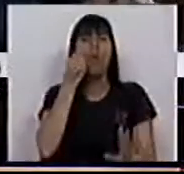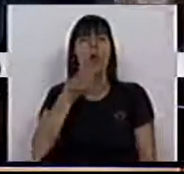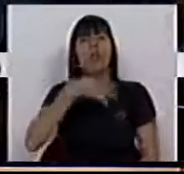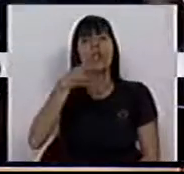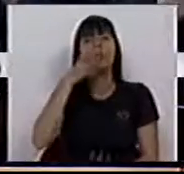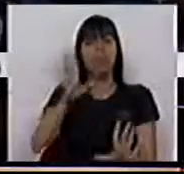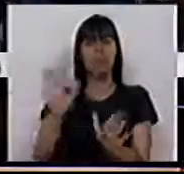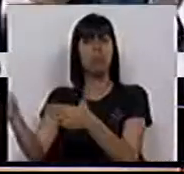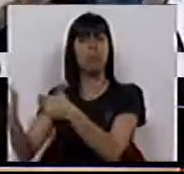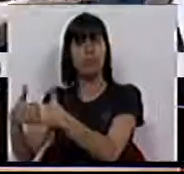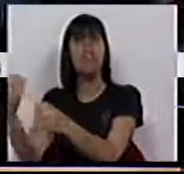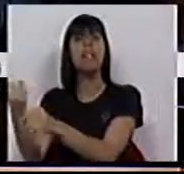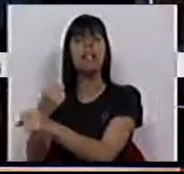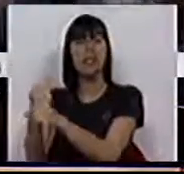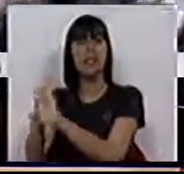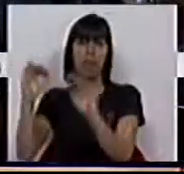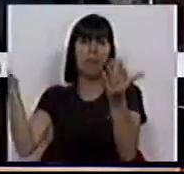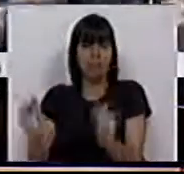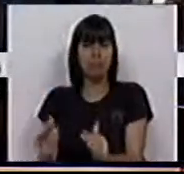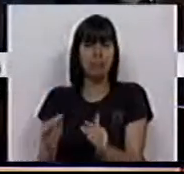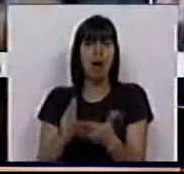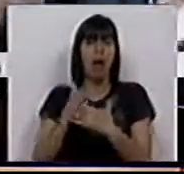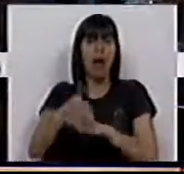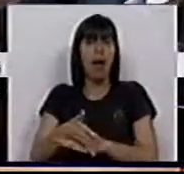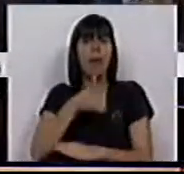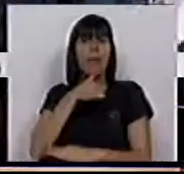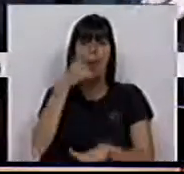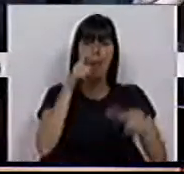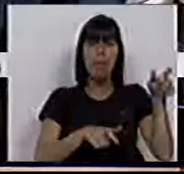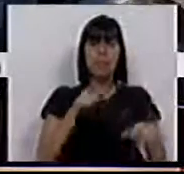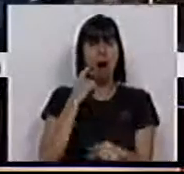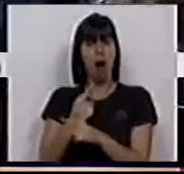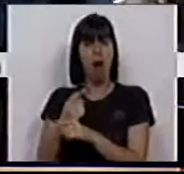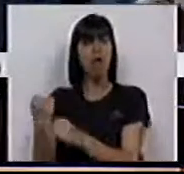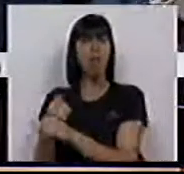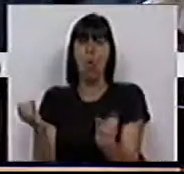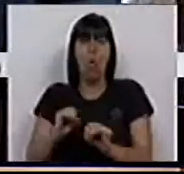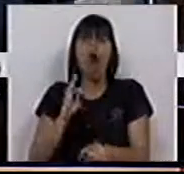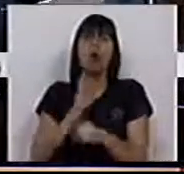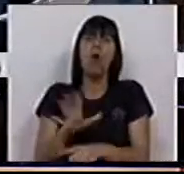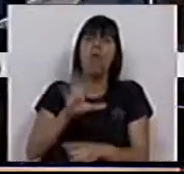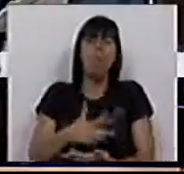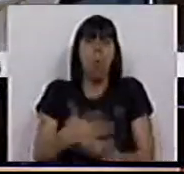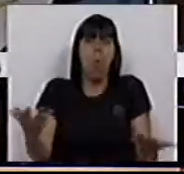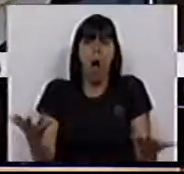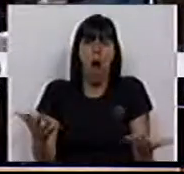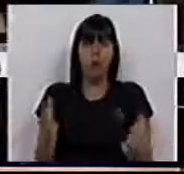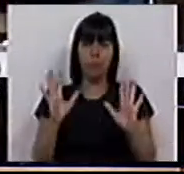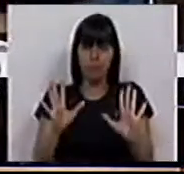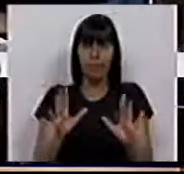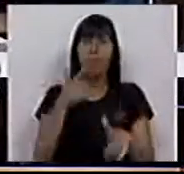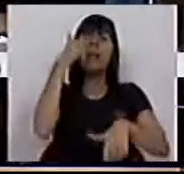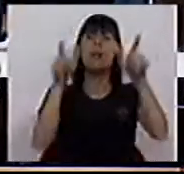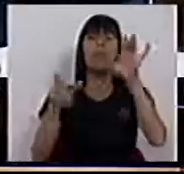explicam isso. Quando se encerra um serviço, reduz-se a acessibilidade da população a esse serviço. Não há outra maneira de encarar o problema.